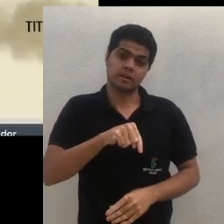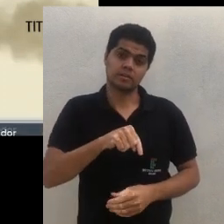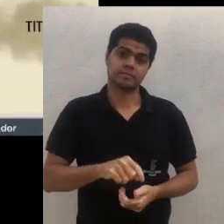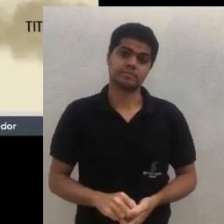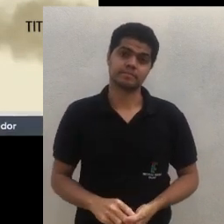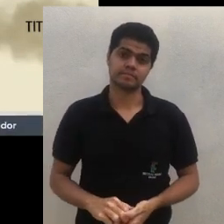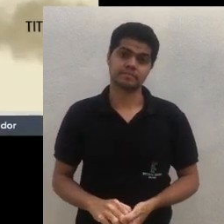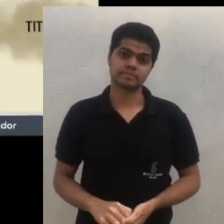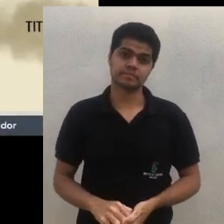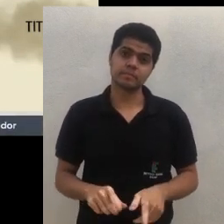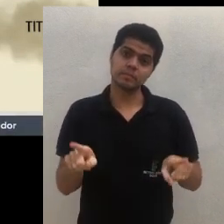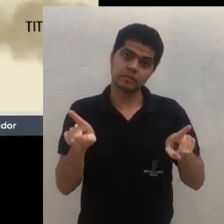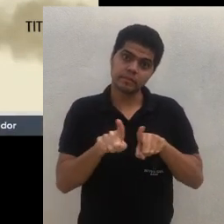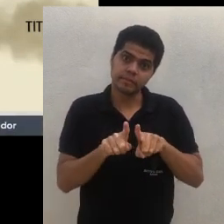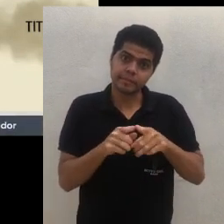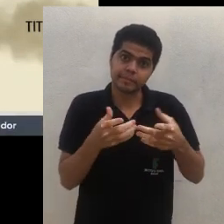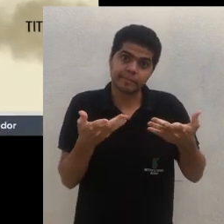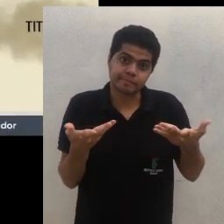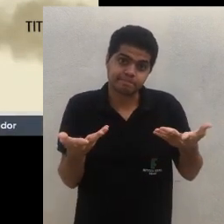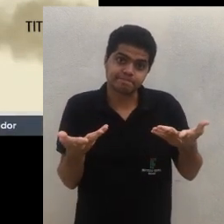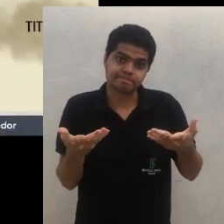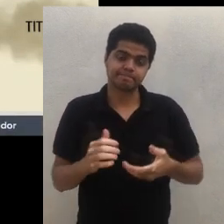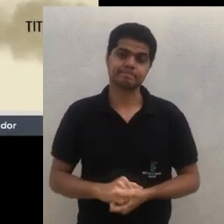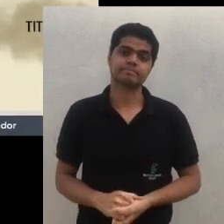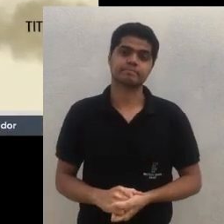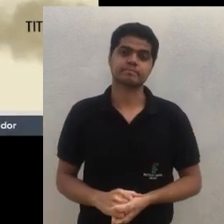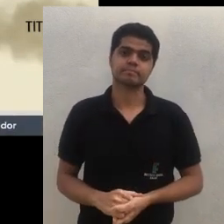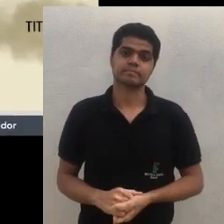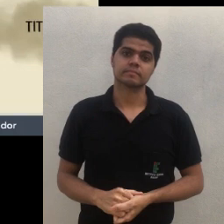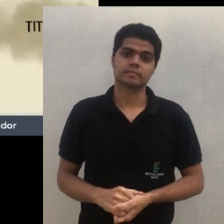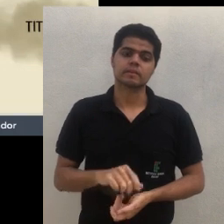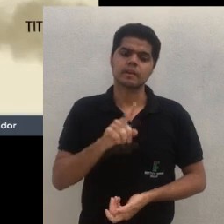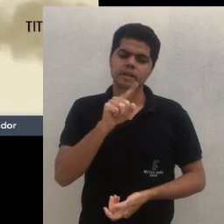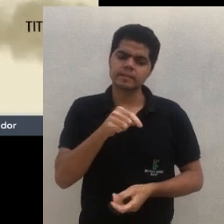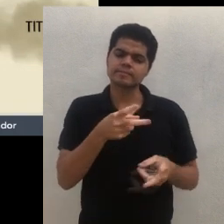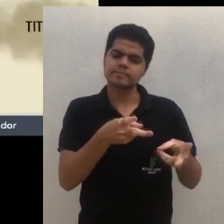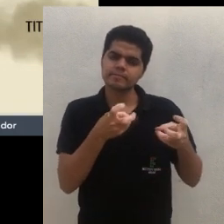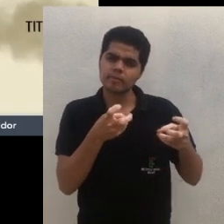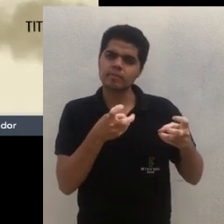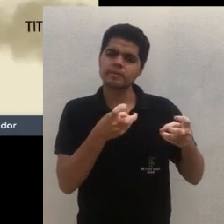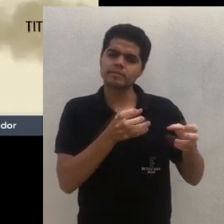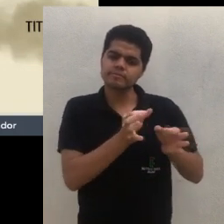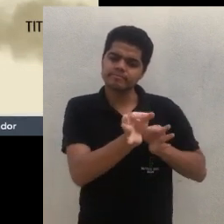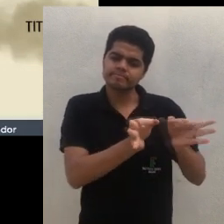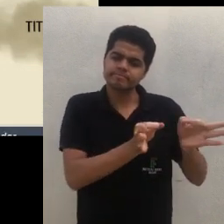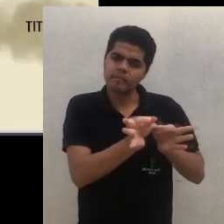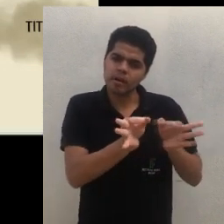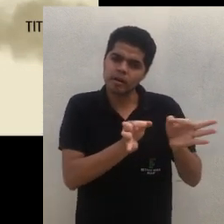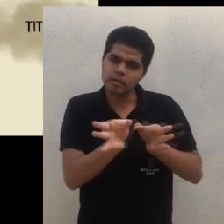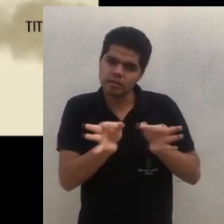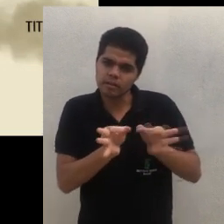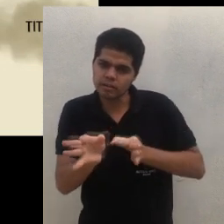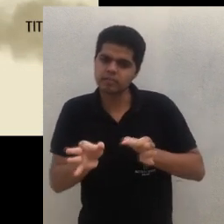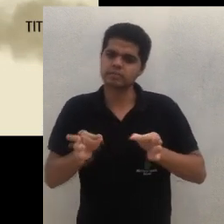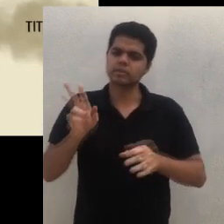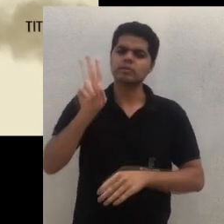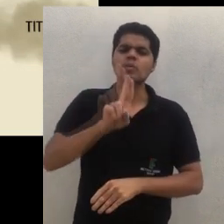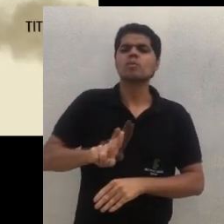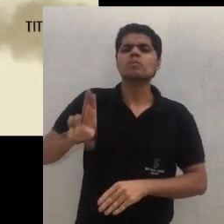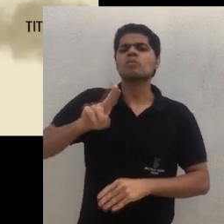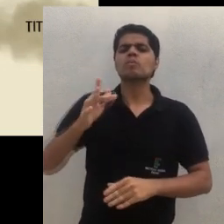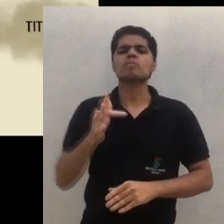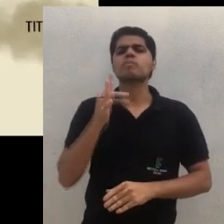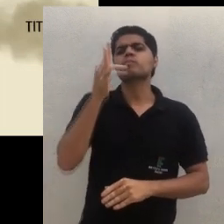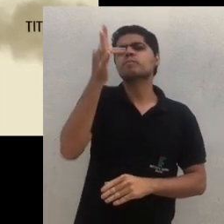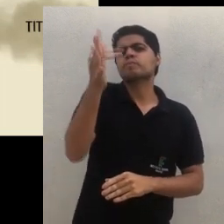aí, é nessa forma aí que a gente vai montando. E aí, depois, que uso eu vou ter dela? Eu vou ter uso de madeira, eu vou ter uso